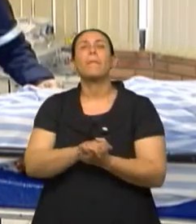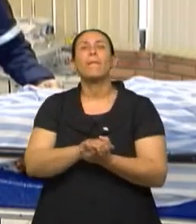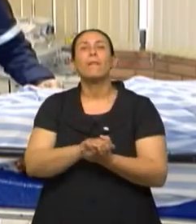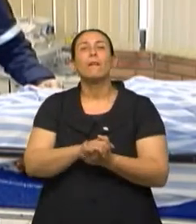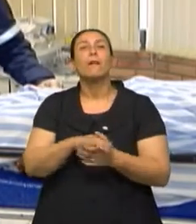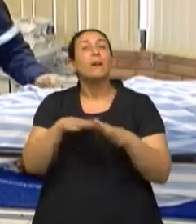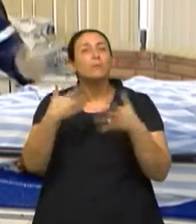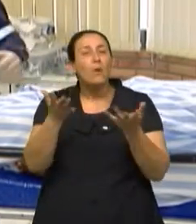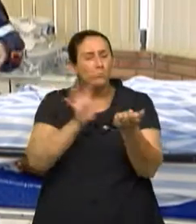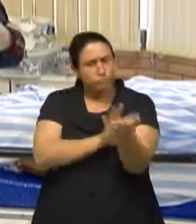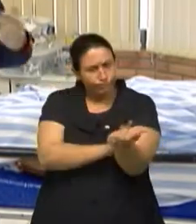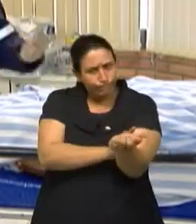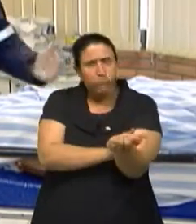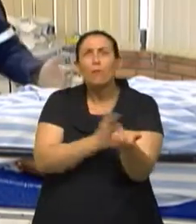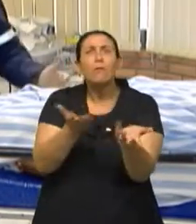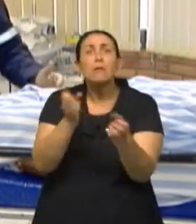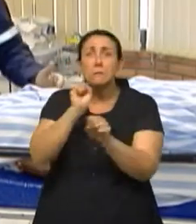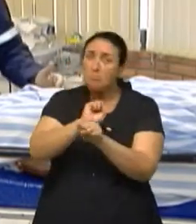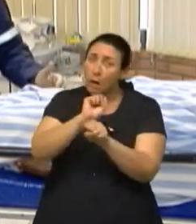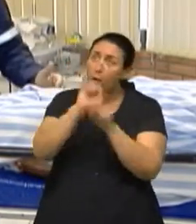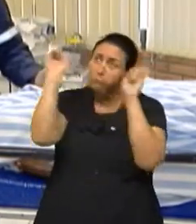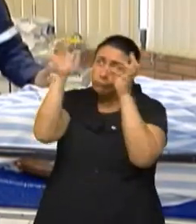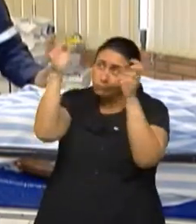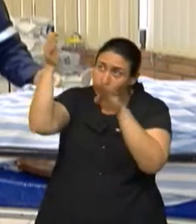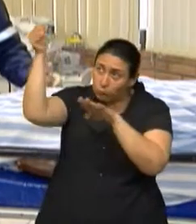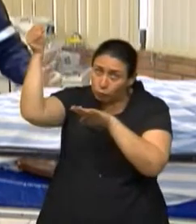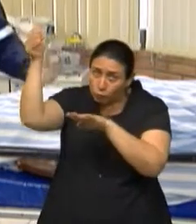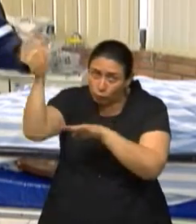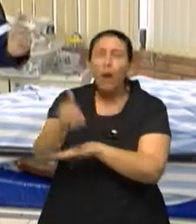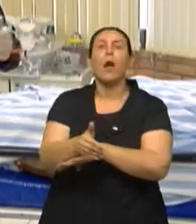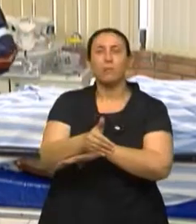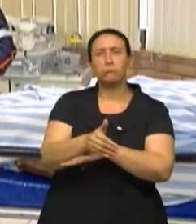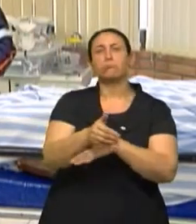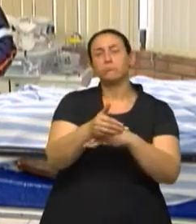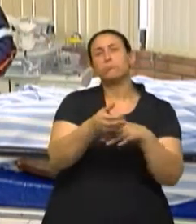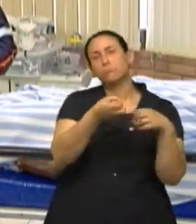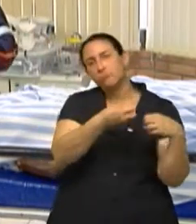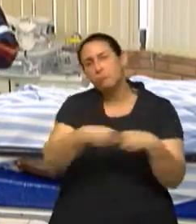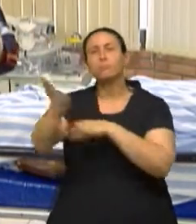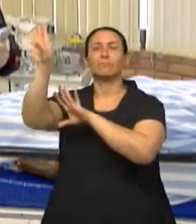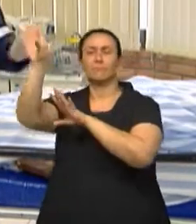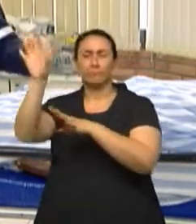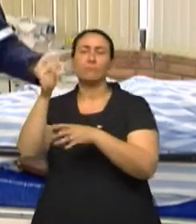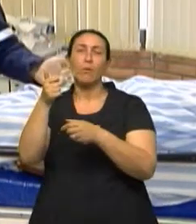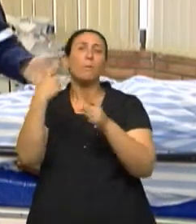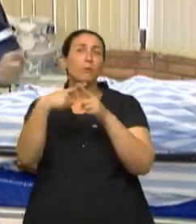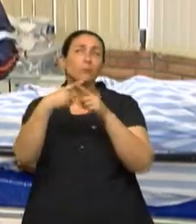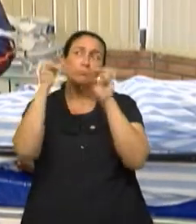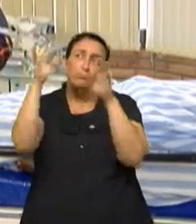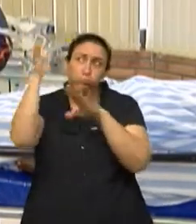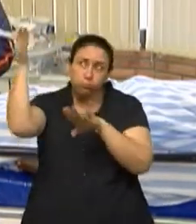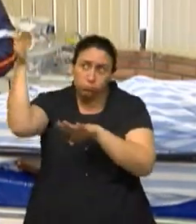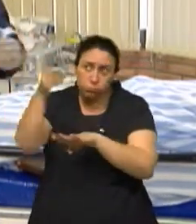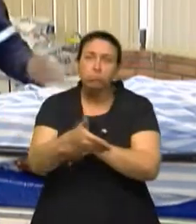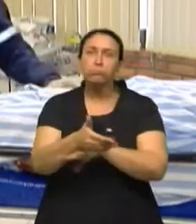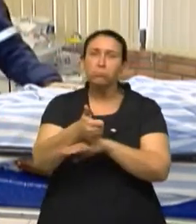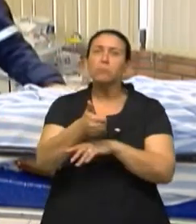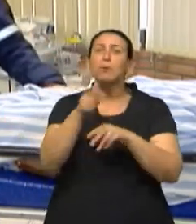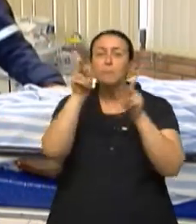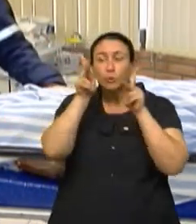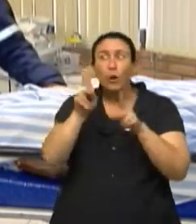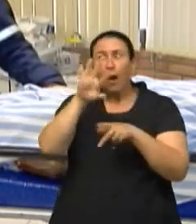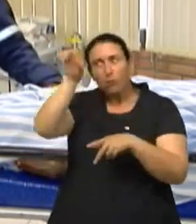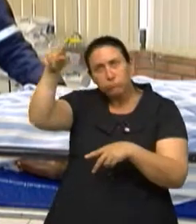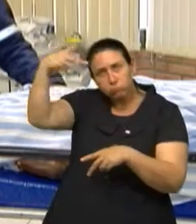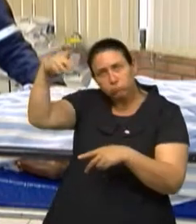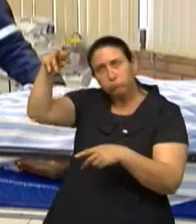Comprime até quando? Até a chegada do socorro, se o sangue foi acionado, até a chegada de alguém que coloque a